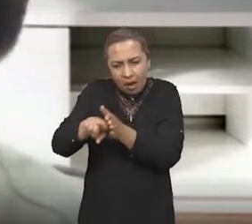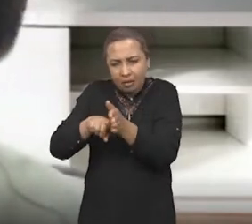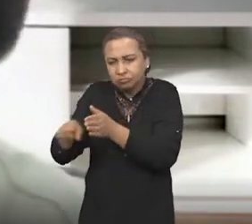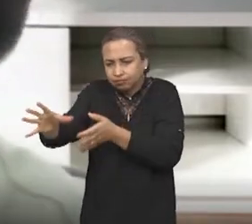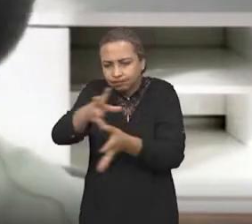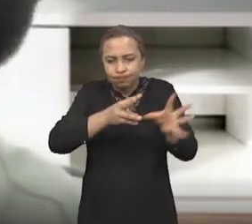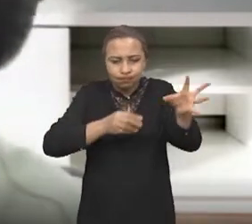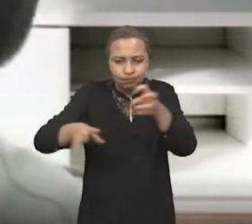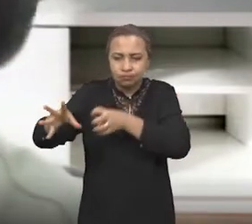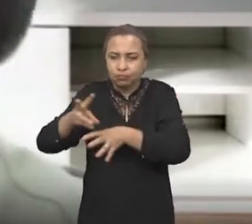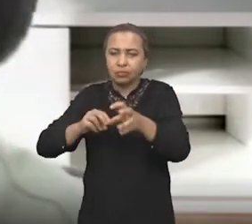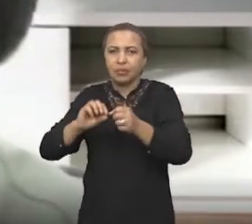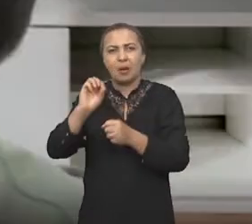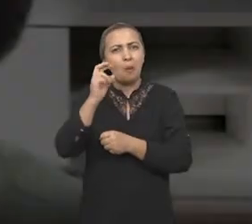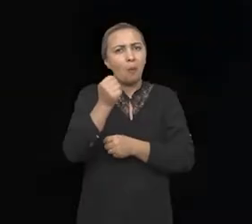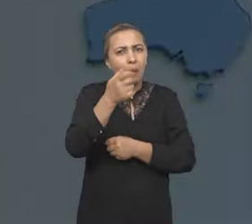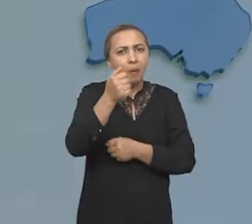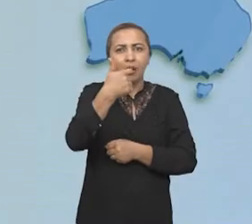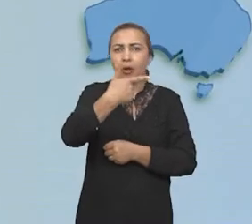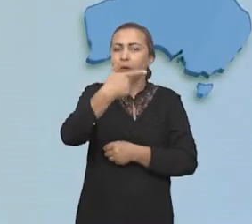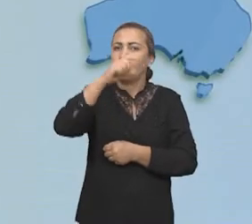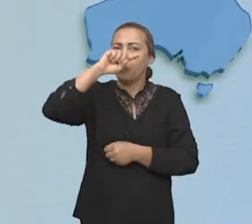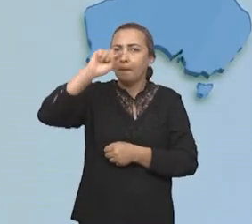quase 2 mil artigos